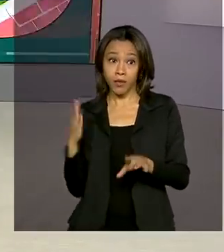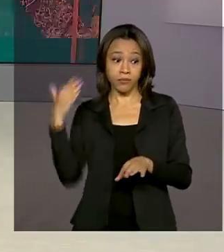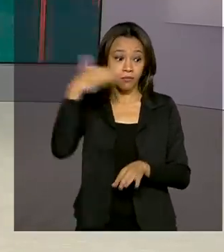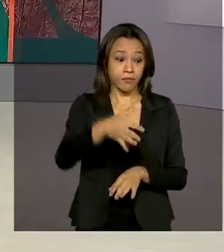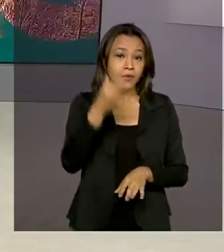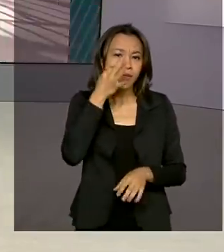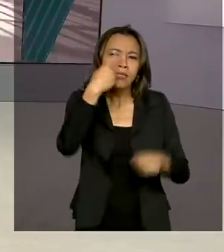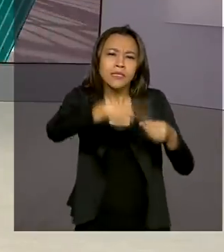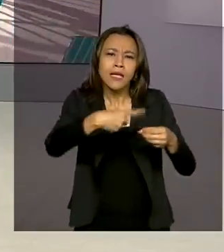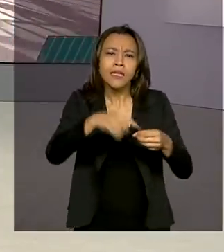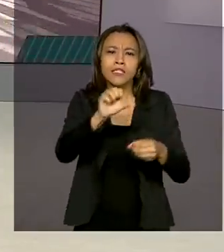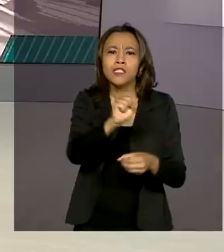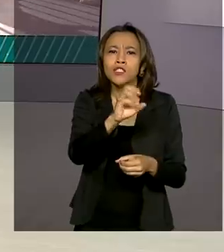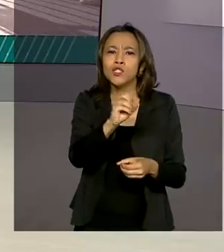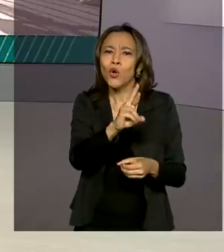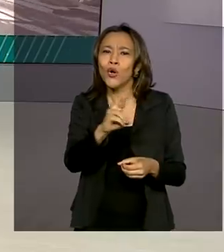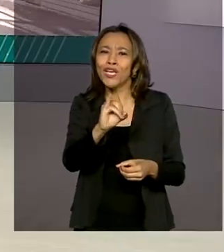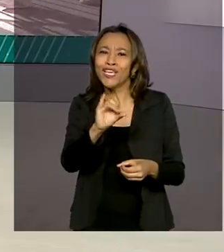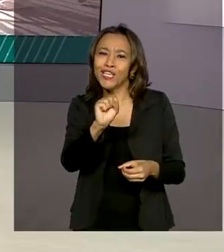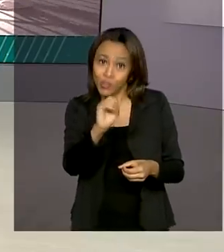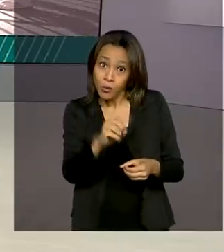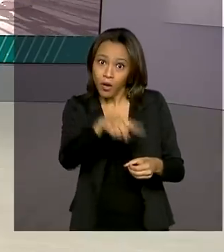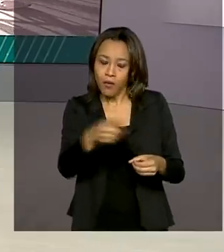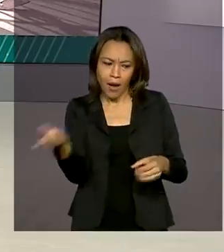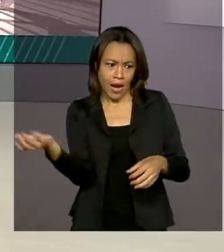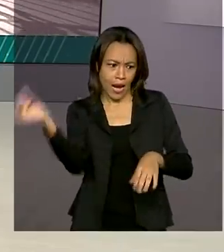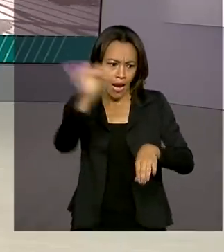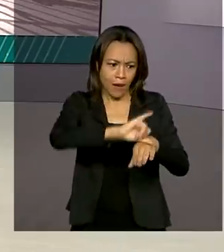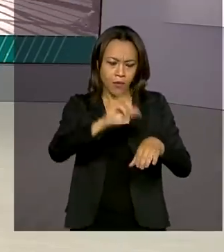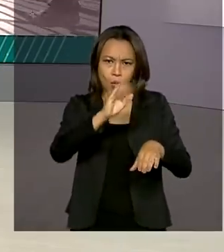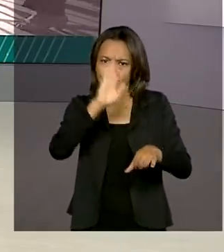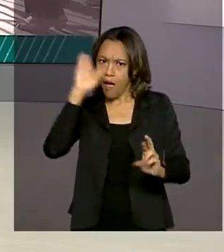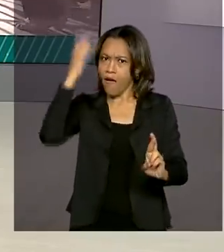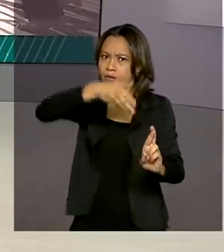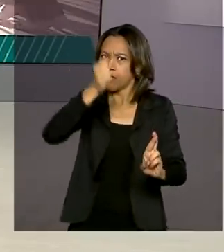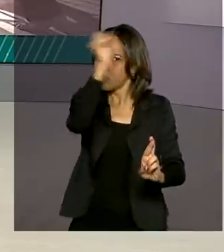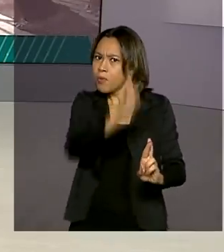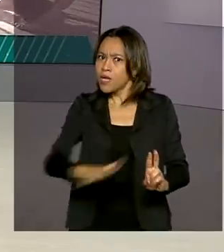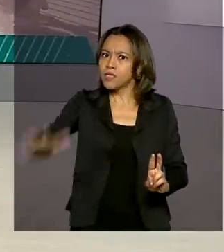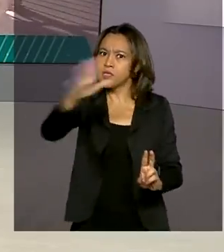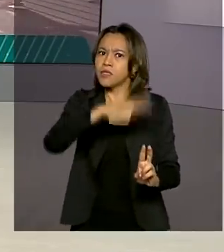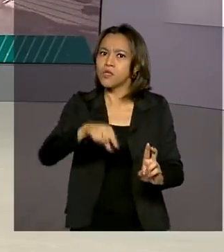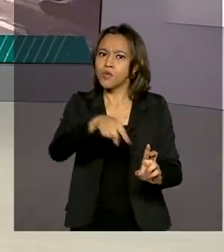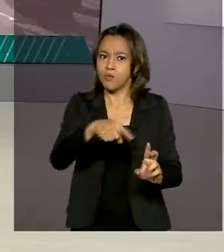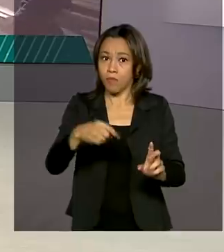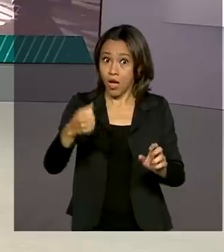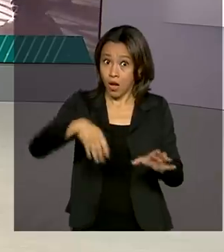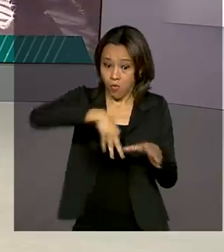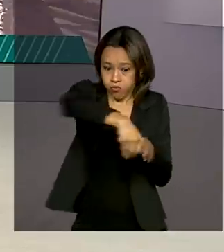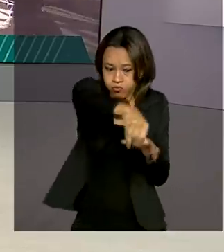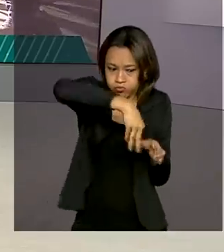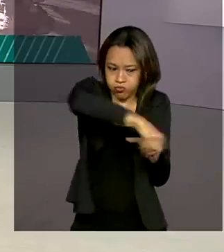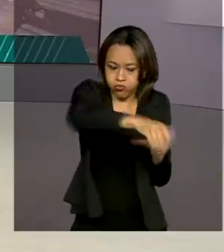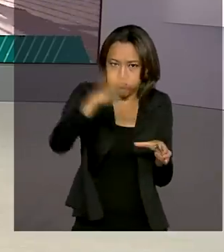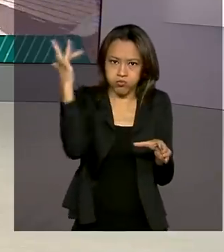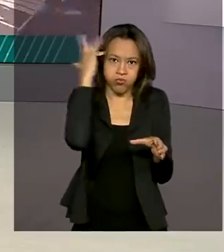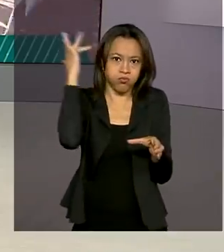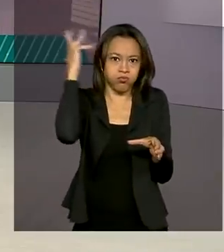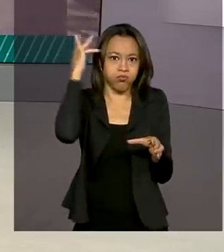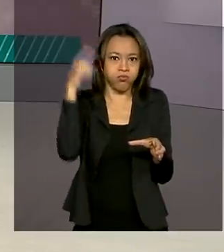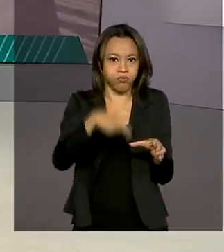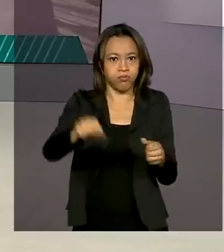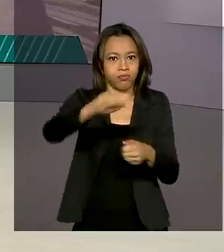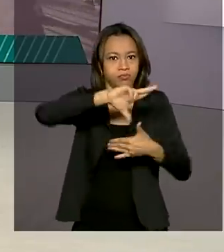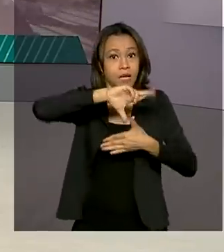Sorriso, a capital nacional do agronegócio em Mato Grosso, para a abertura da nova safra. Lá também, famílias